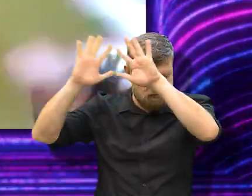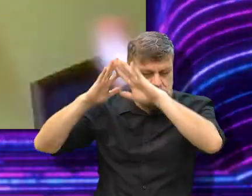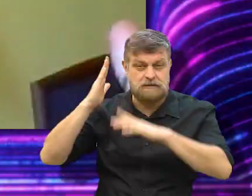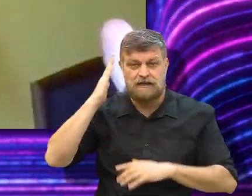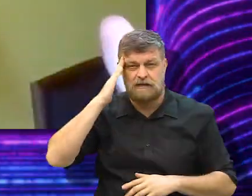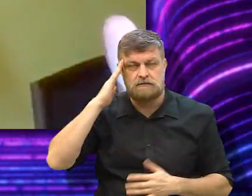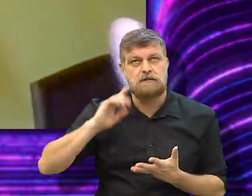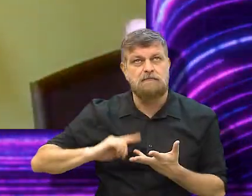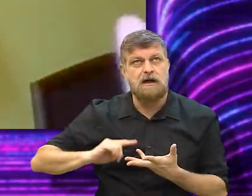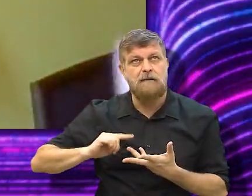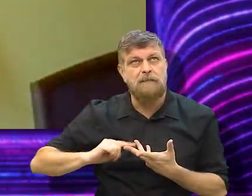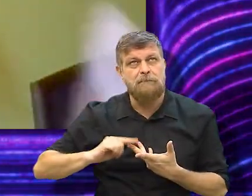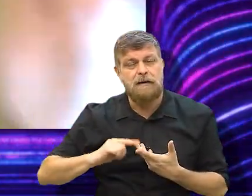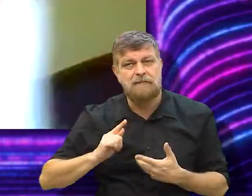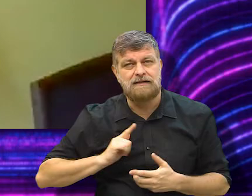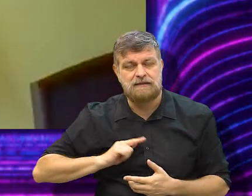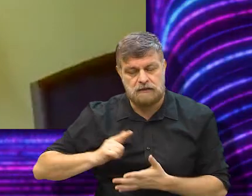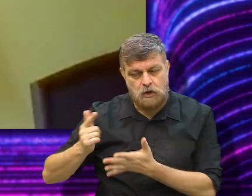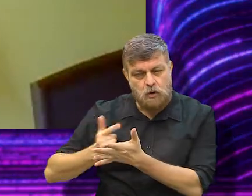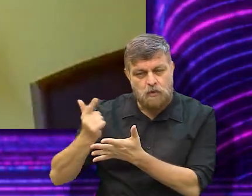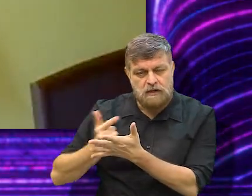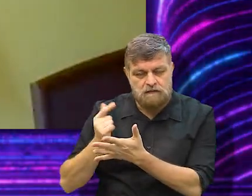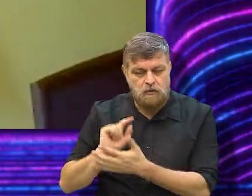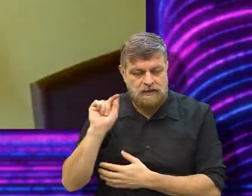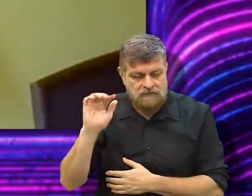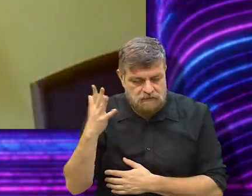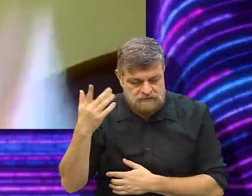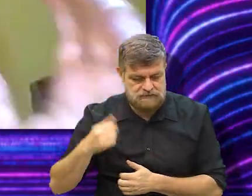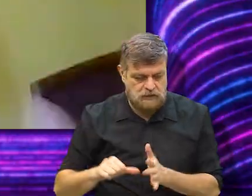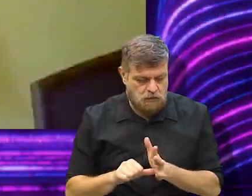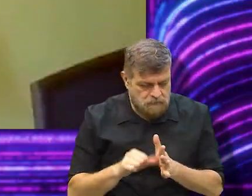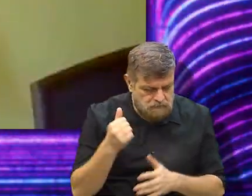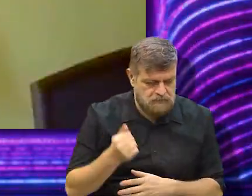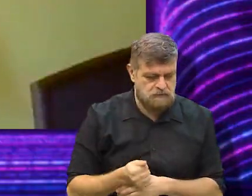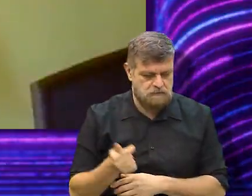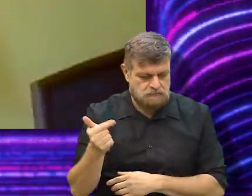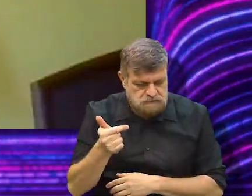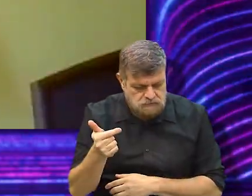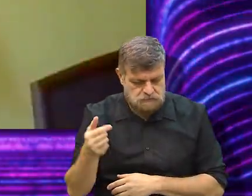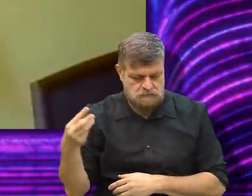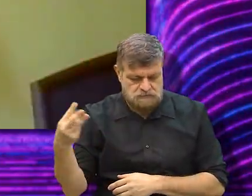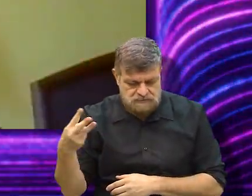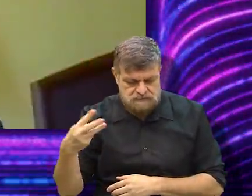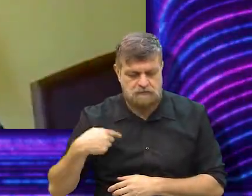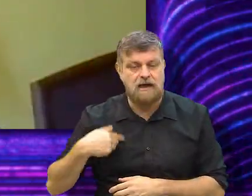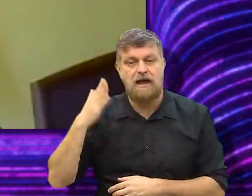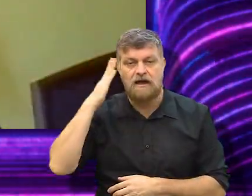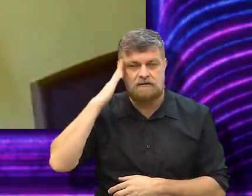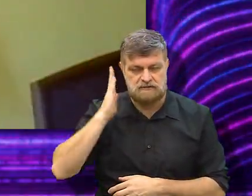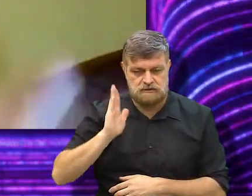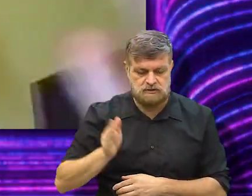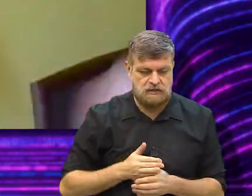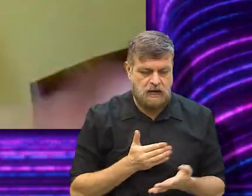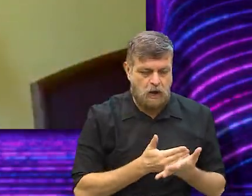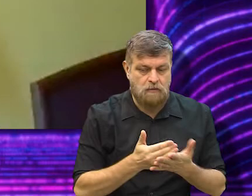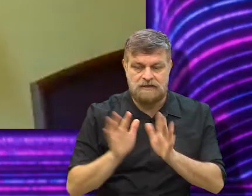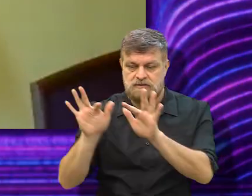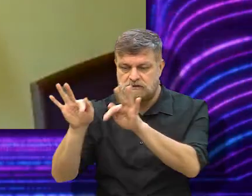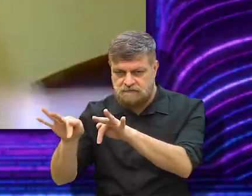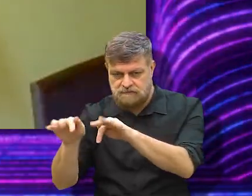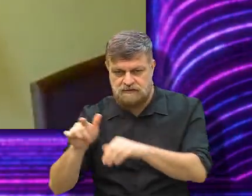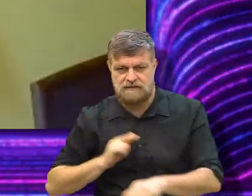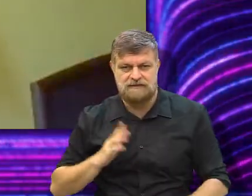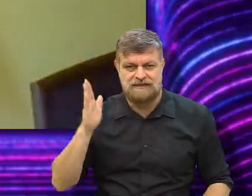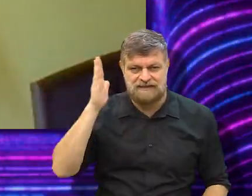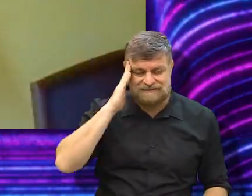Então assim, eu sei alguns marcos do livro por onde eles vão passar. O primeiro, o segundo, o terceiro. Então eu sei o começo, sei o